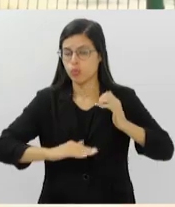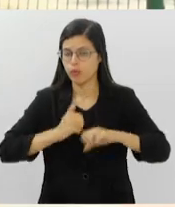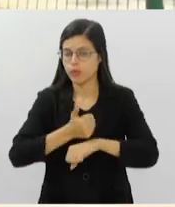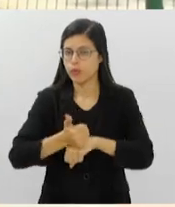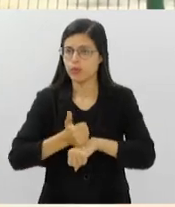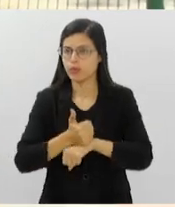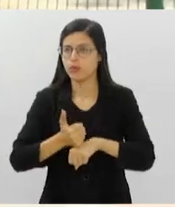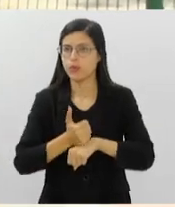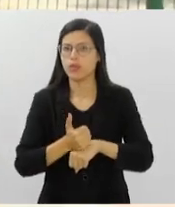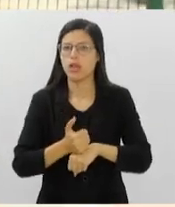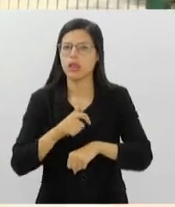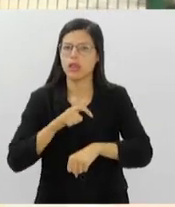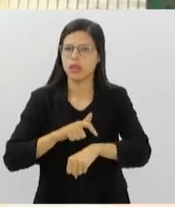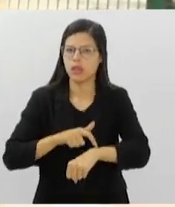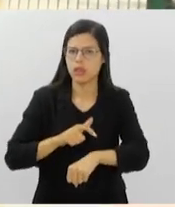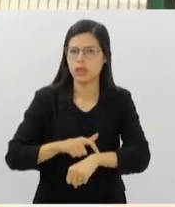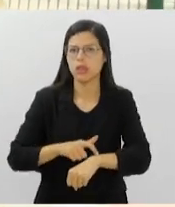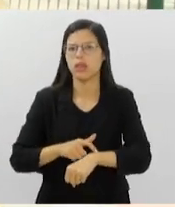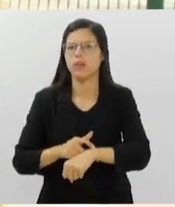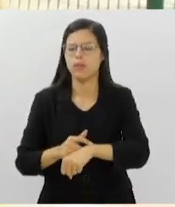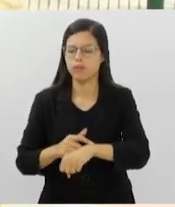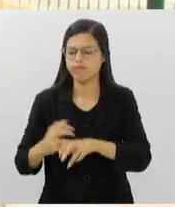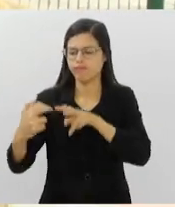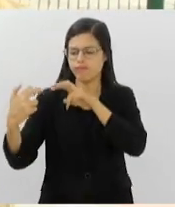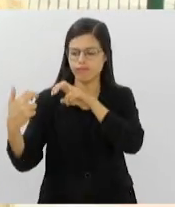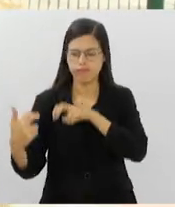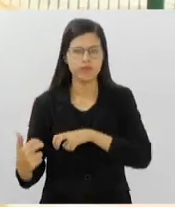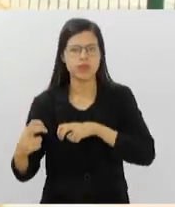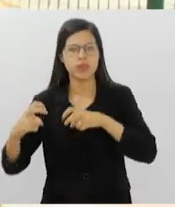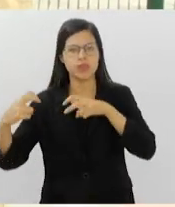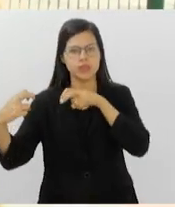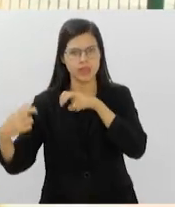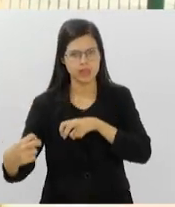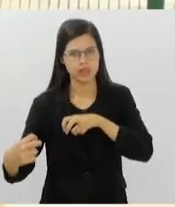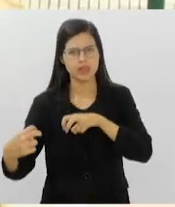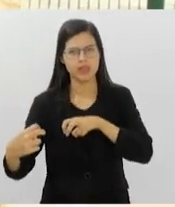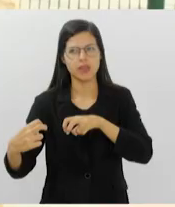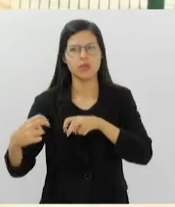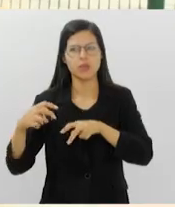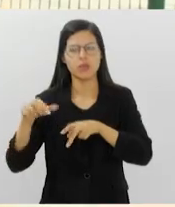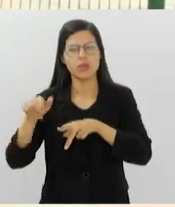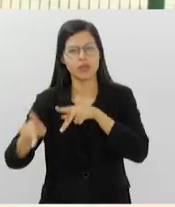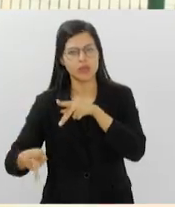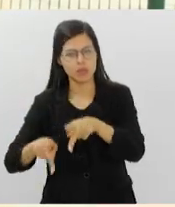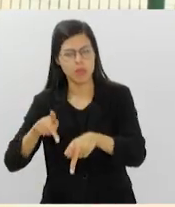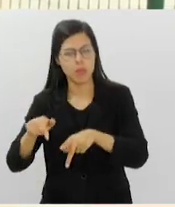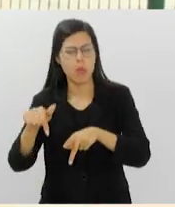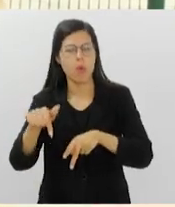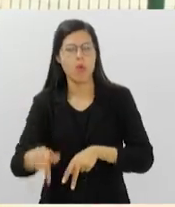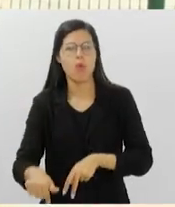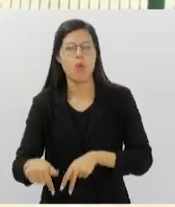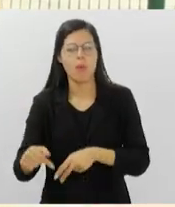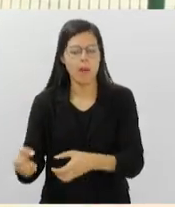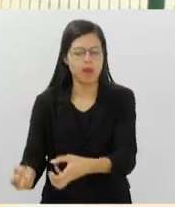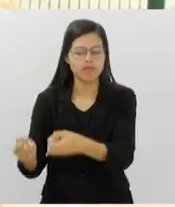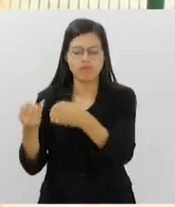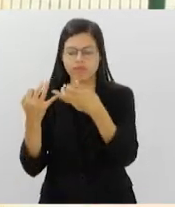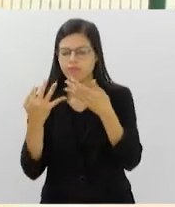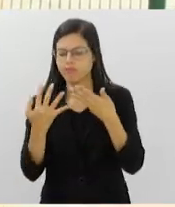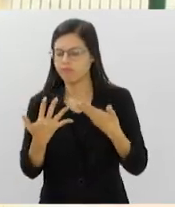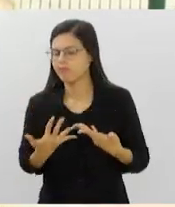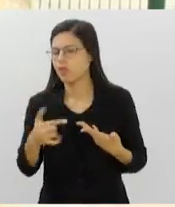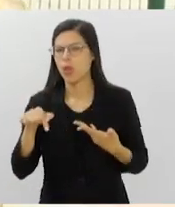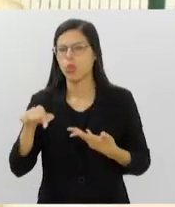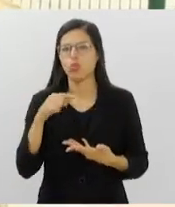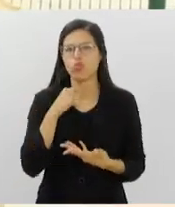dedicar um tempo sentando com esses pacientes, com esses membros da comunidade para ouvi-los, né? Ouvir quais são